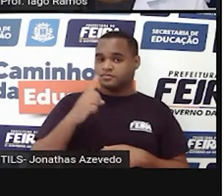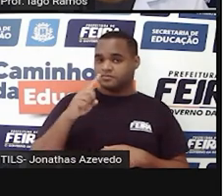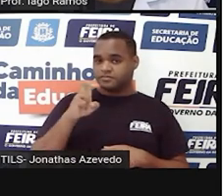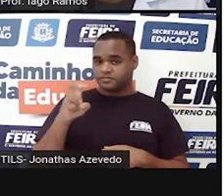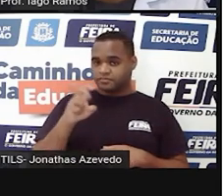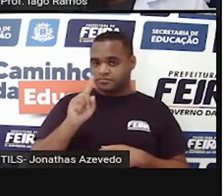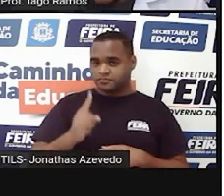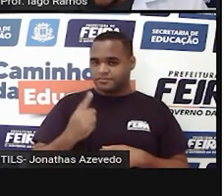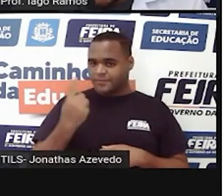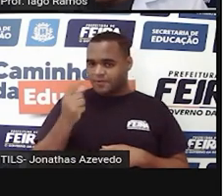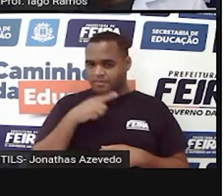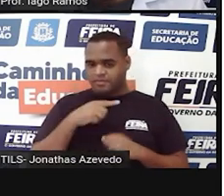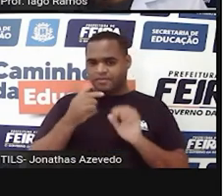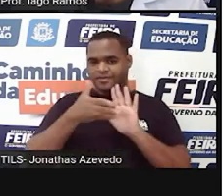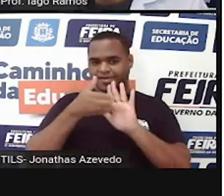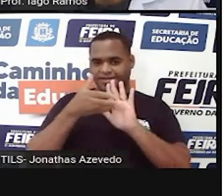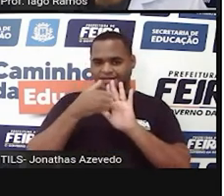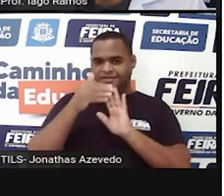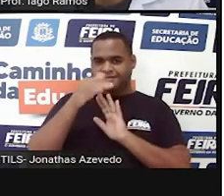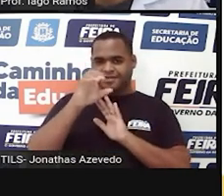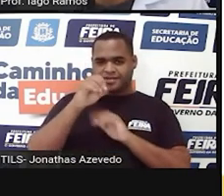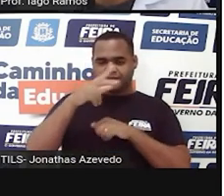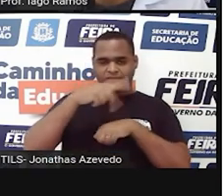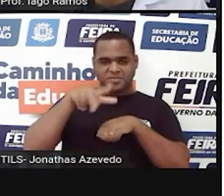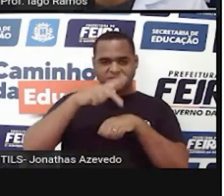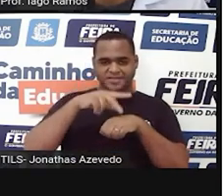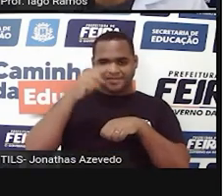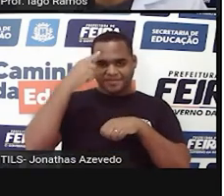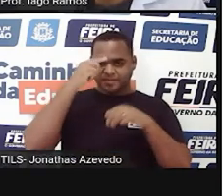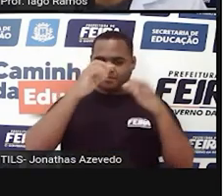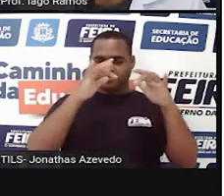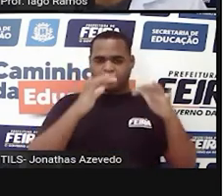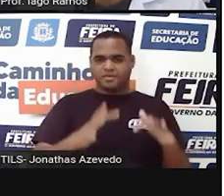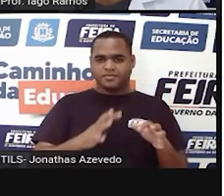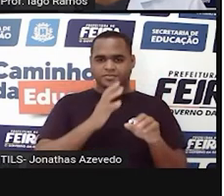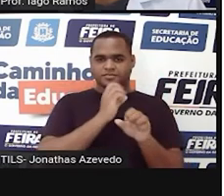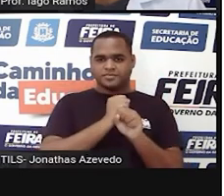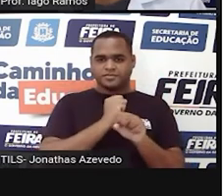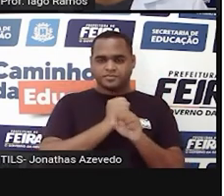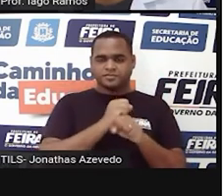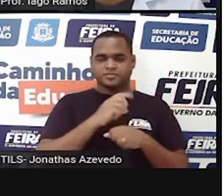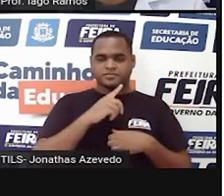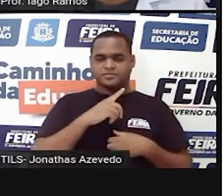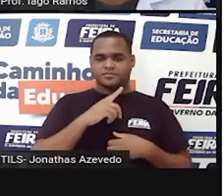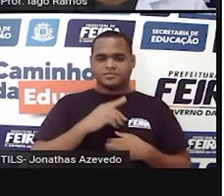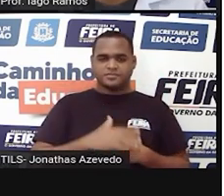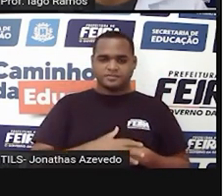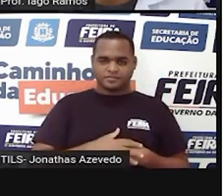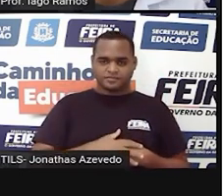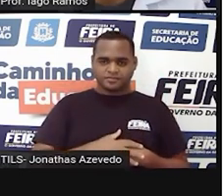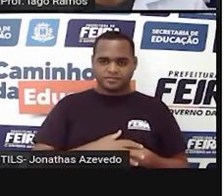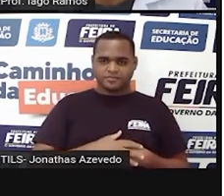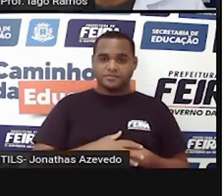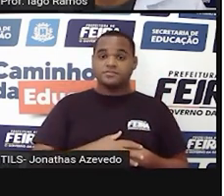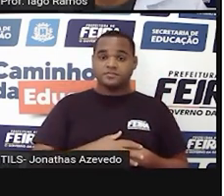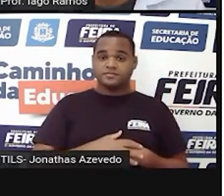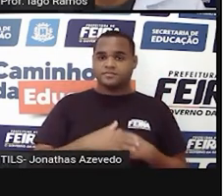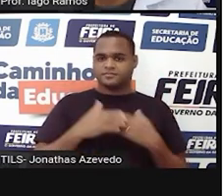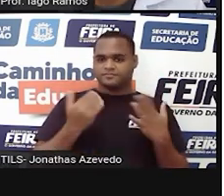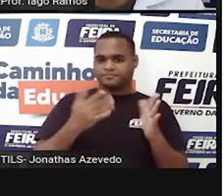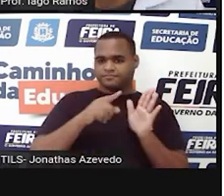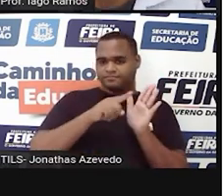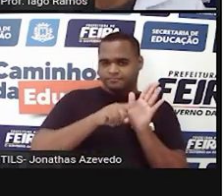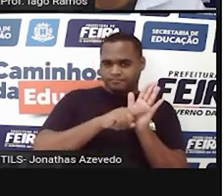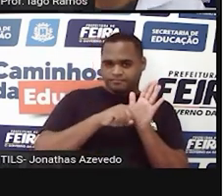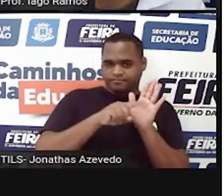dos 10 países. Olha só. E agora, a gente vai fazer a continha de menos, que é feita